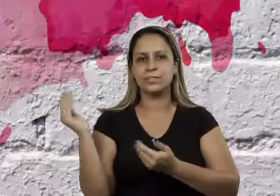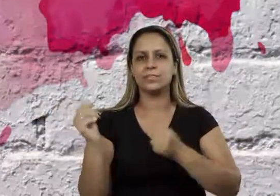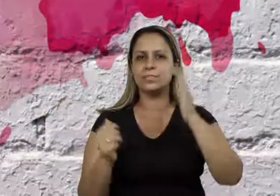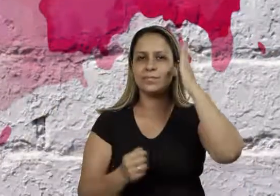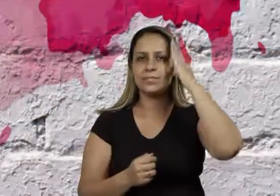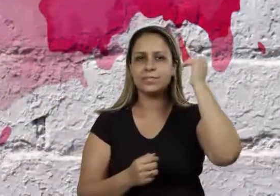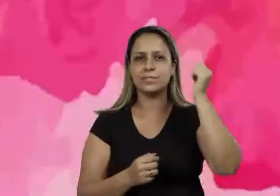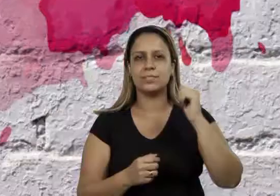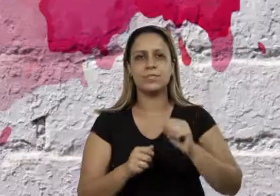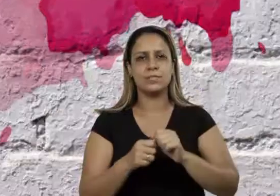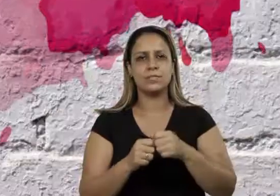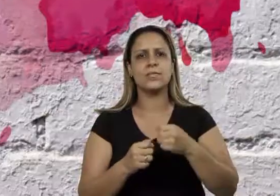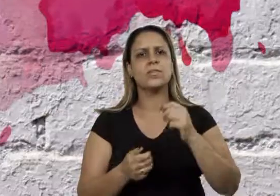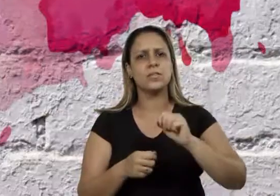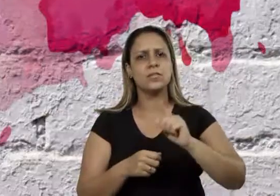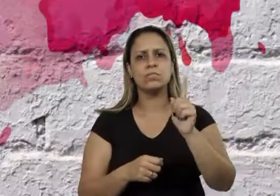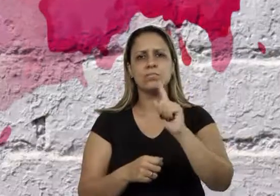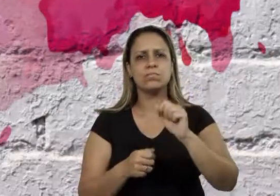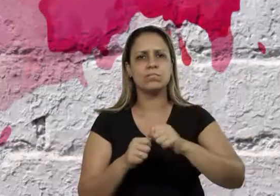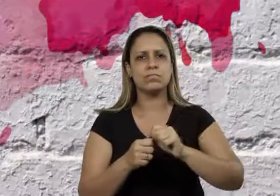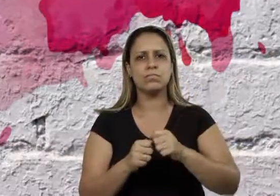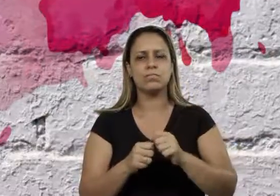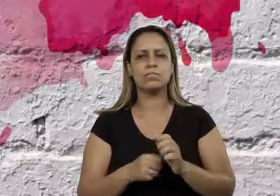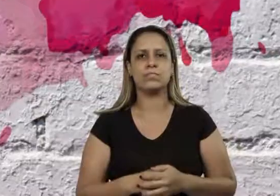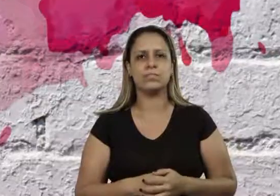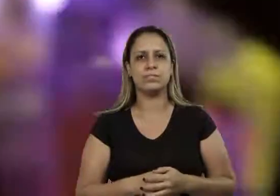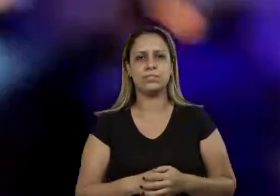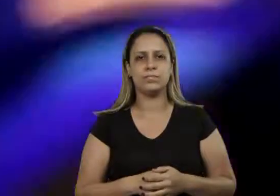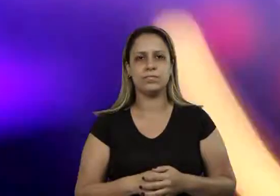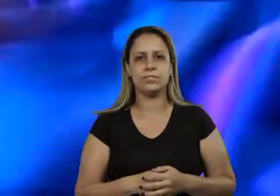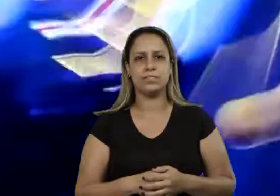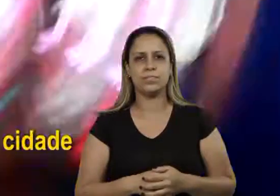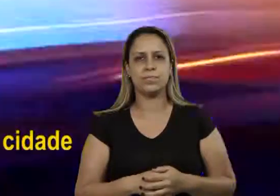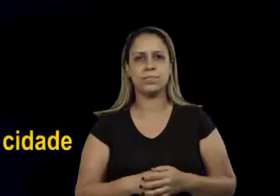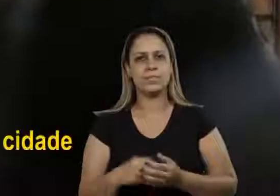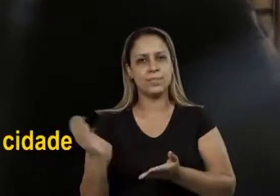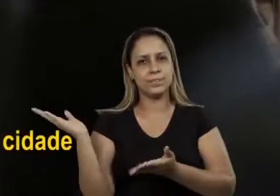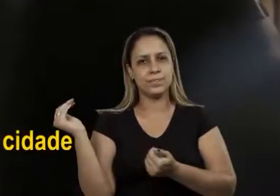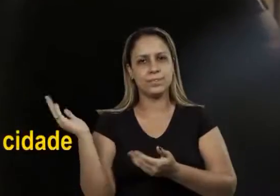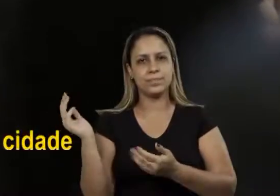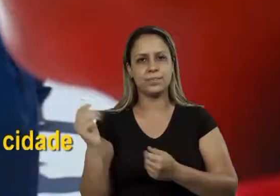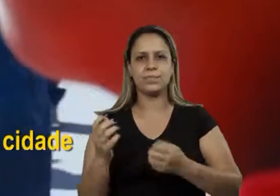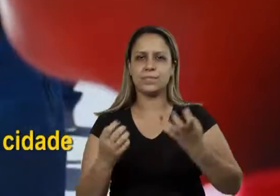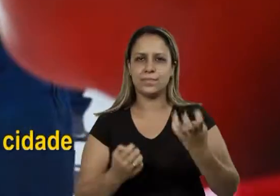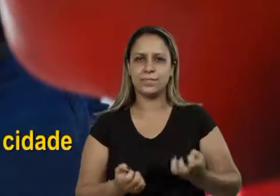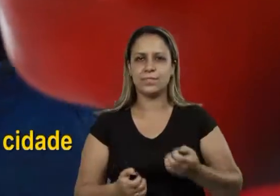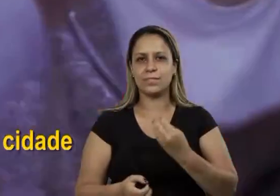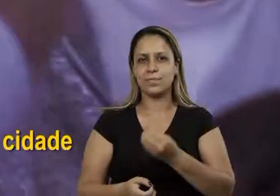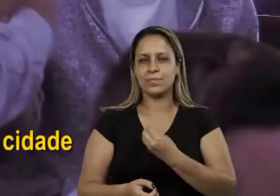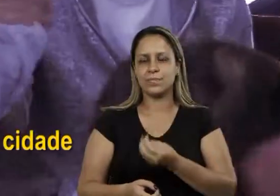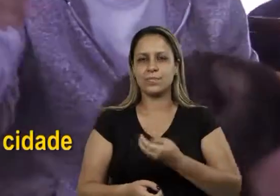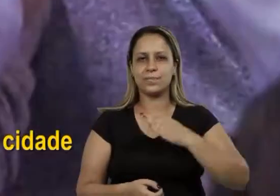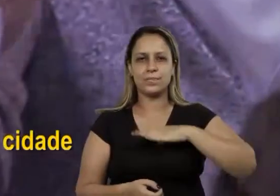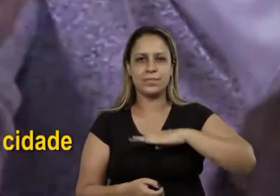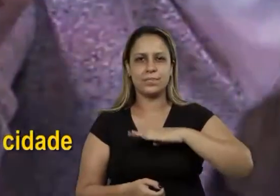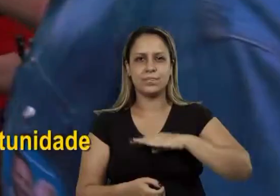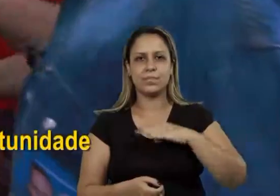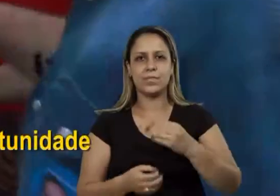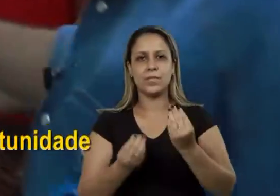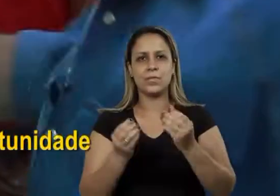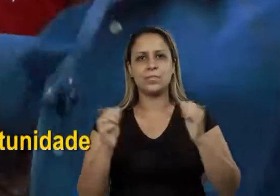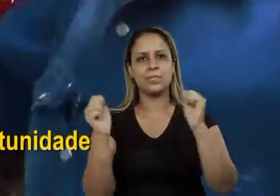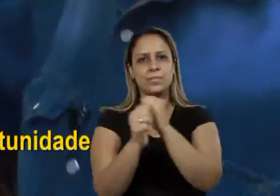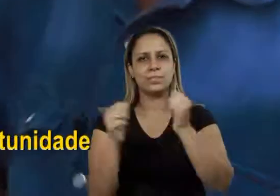juventude sabe quem faz, quem não faz, quem fez, quem não fez. A juventude quer viver numa cidade